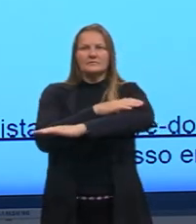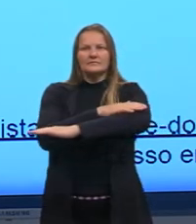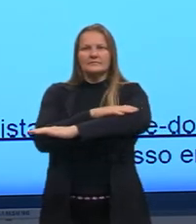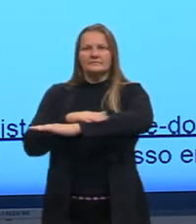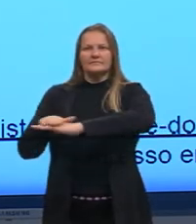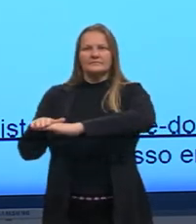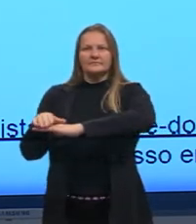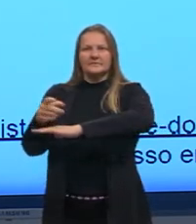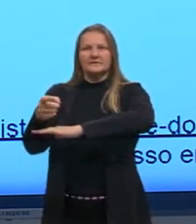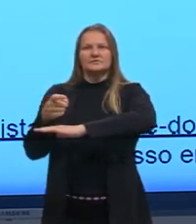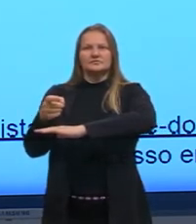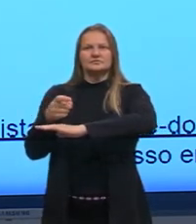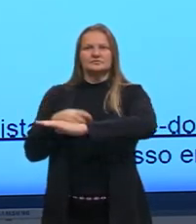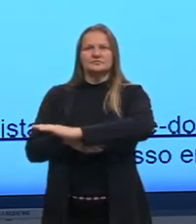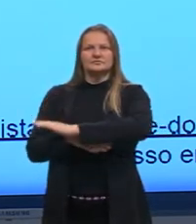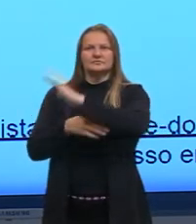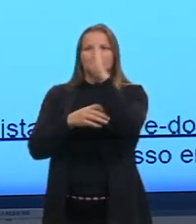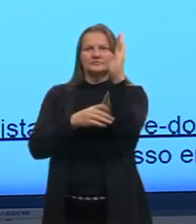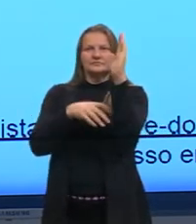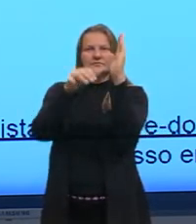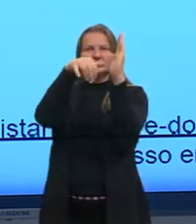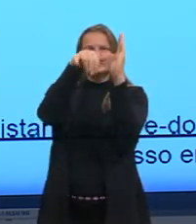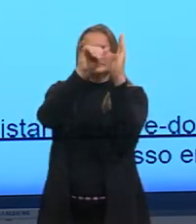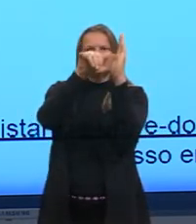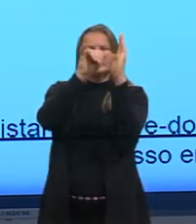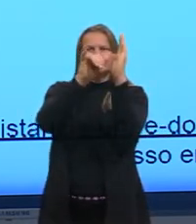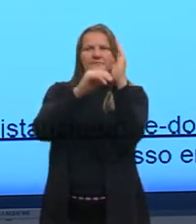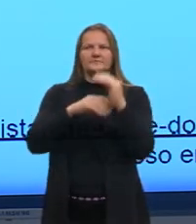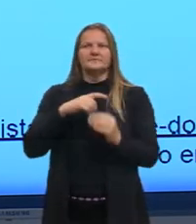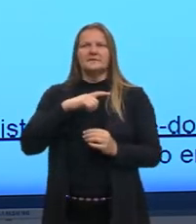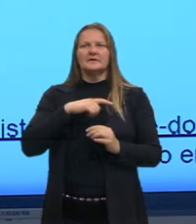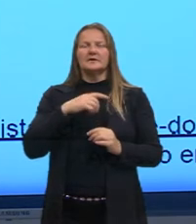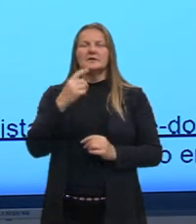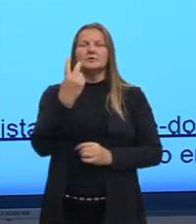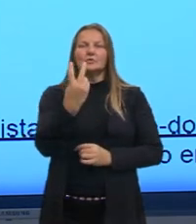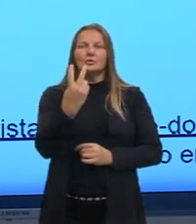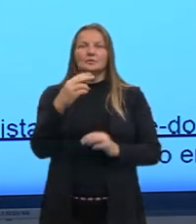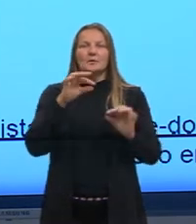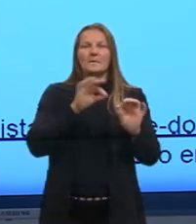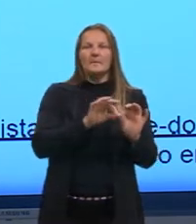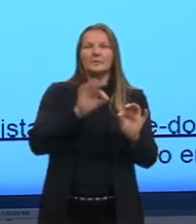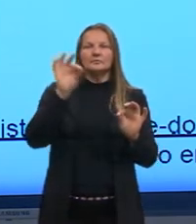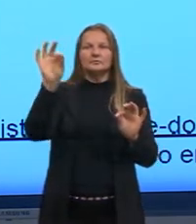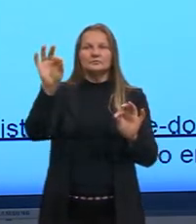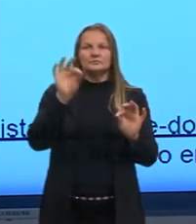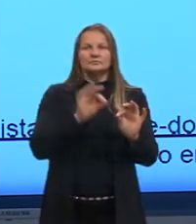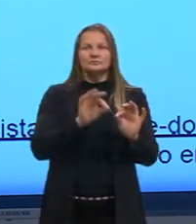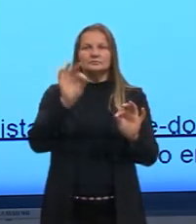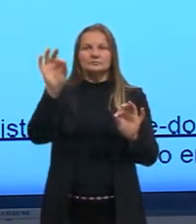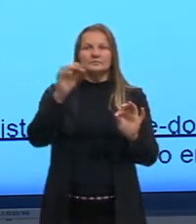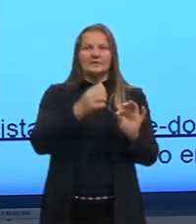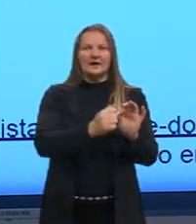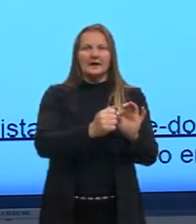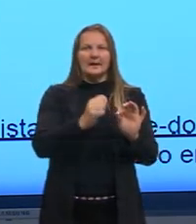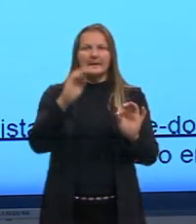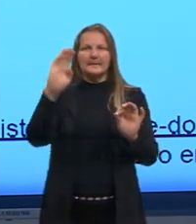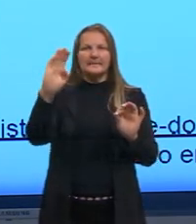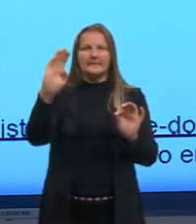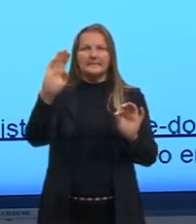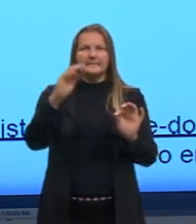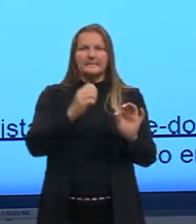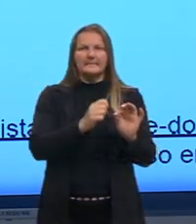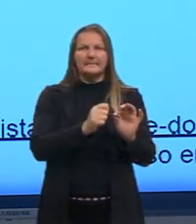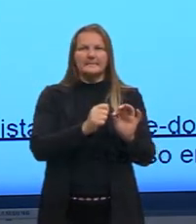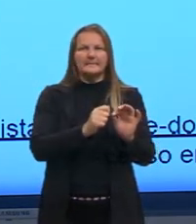o eixo vertical, né, então, X e Y, e nós temos dois pontinhos, o ponto A e o ponto B. O ponto